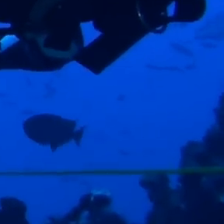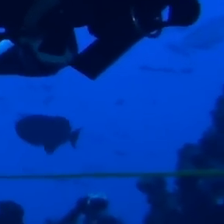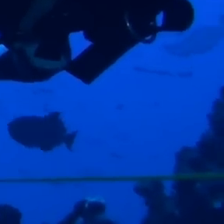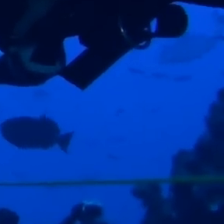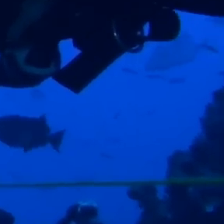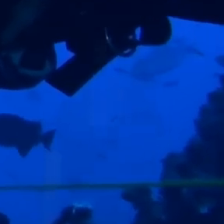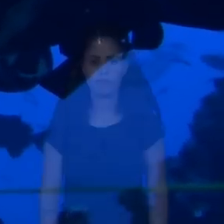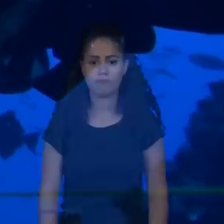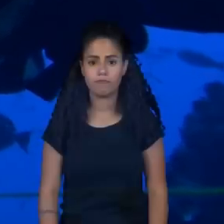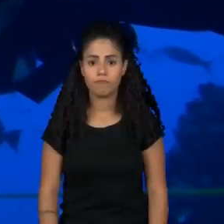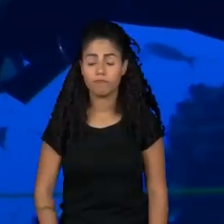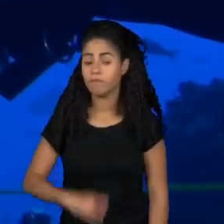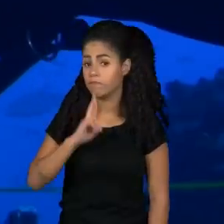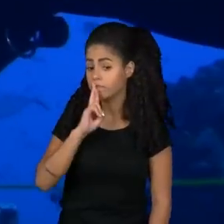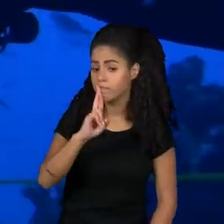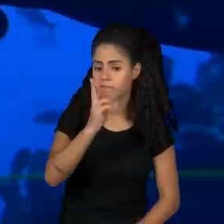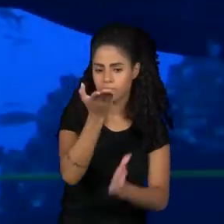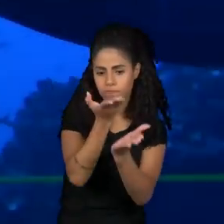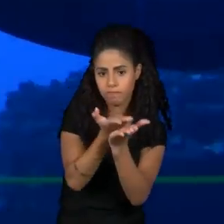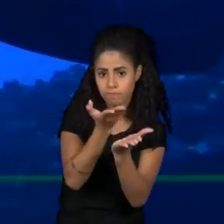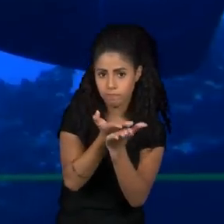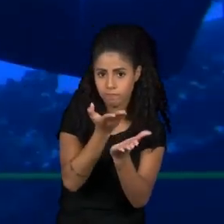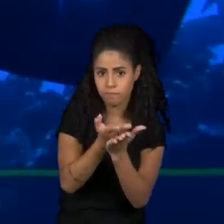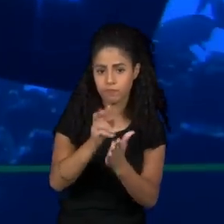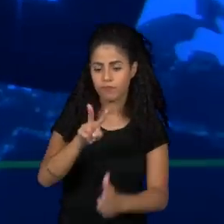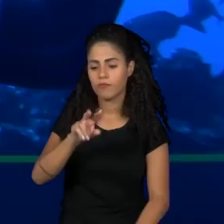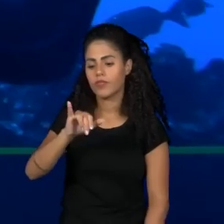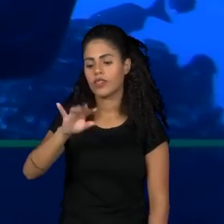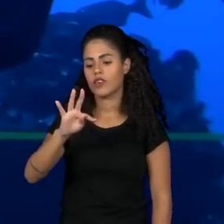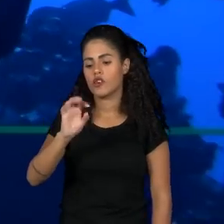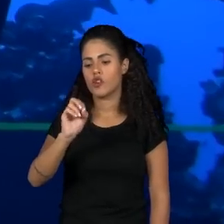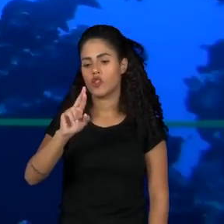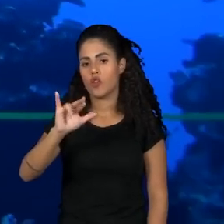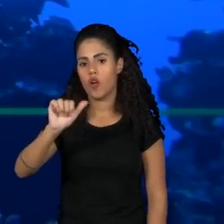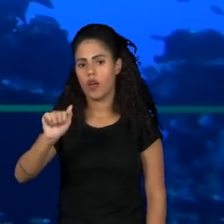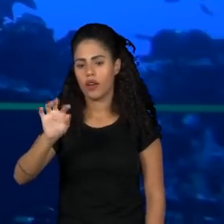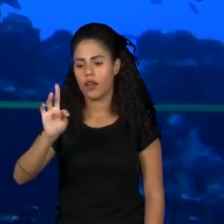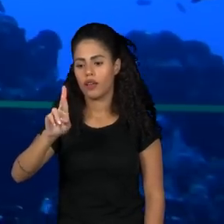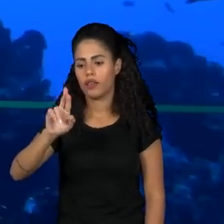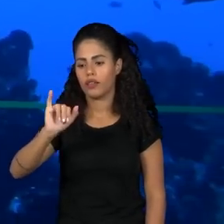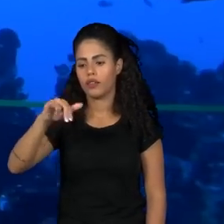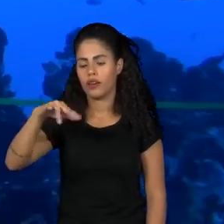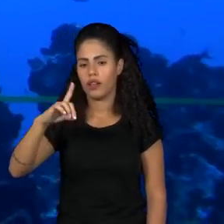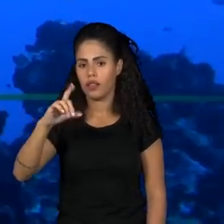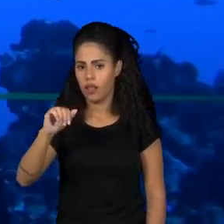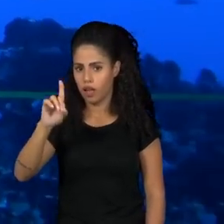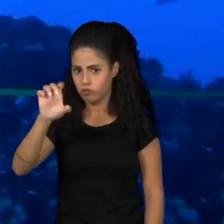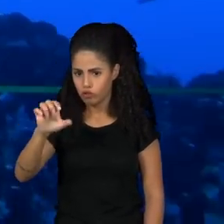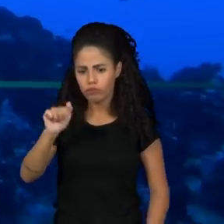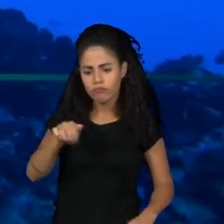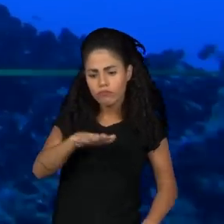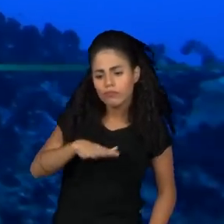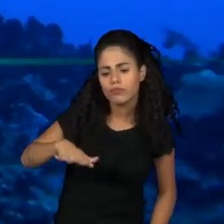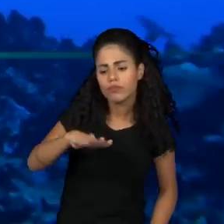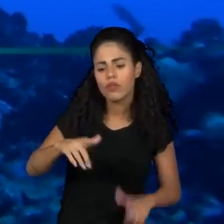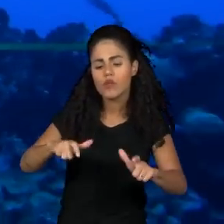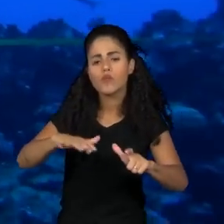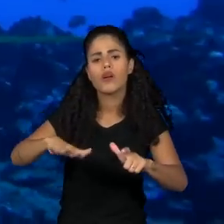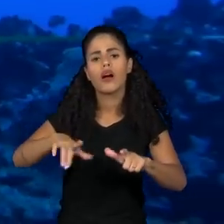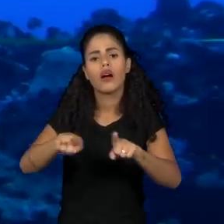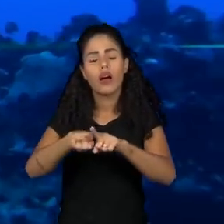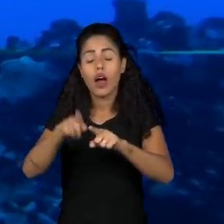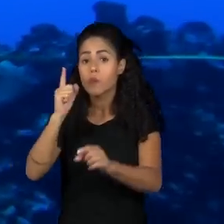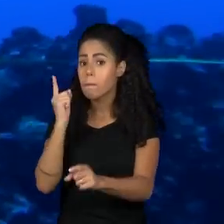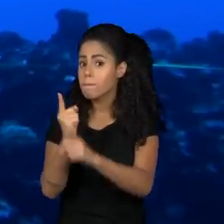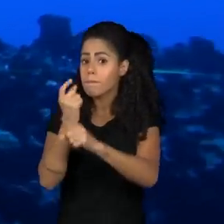Os resultados do estudo na cadeia Vitória Trindade surpreenderam os cientistas. Primeiro, uma